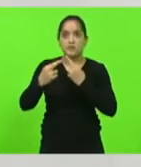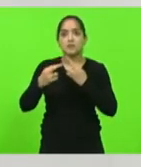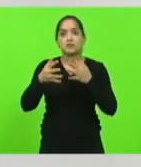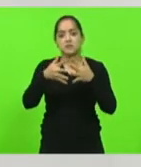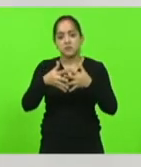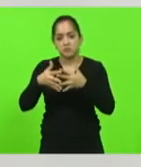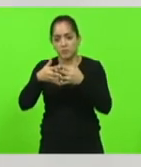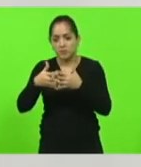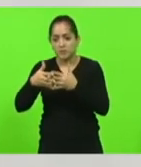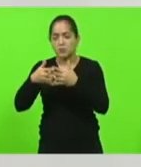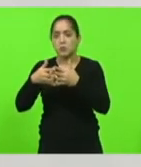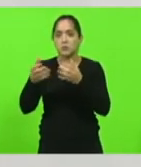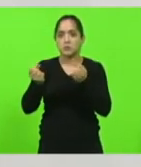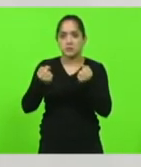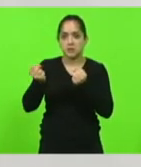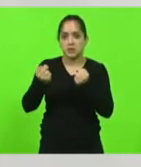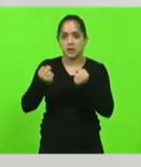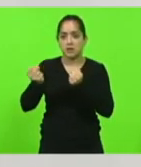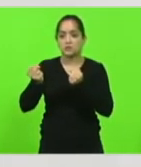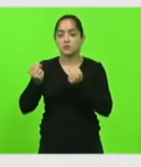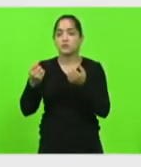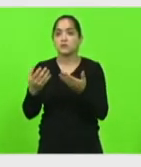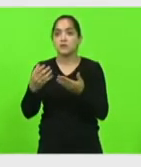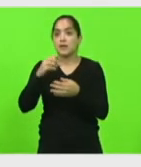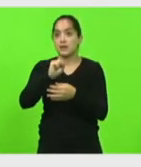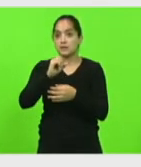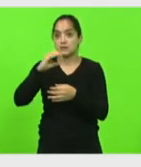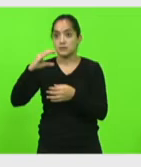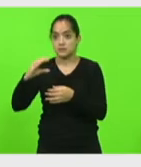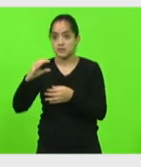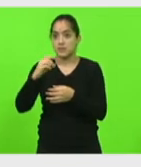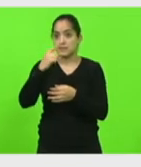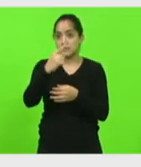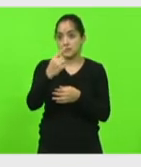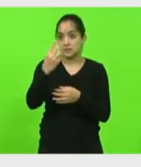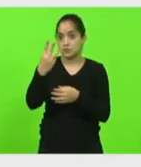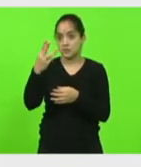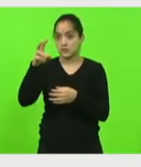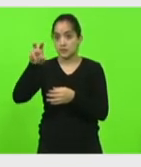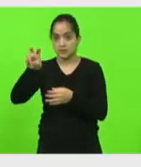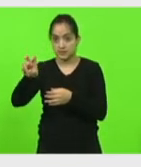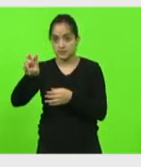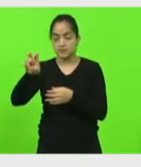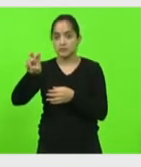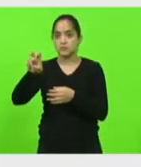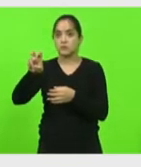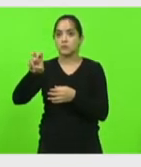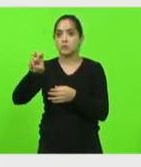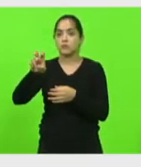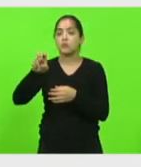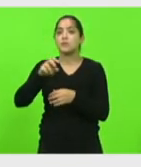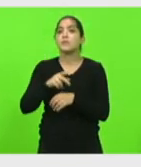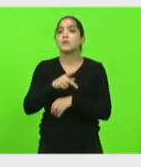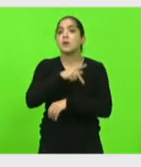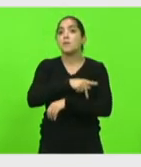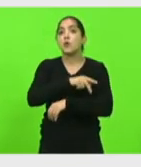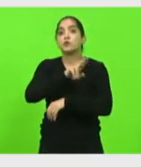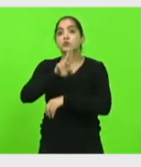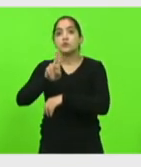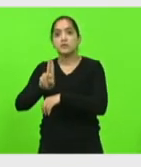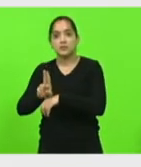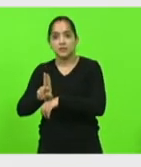os catarinenses a SC 135 Porto União Matos Costas Caçador Rio das Antas